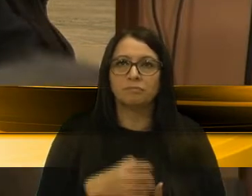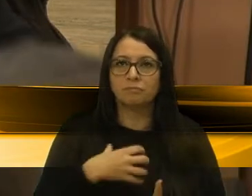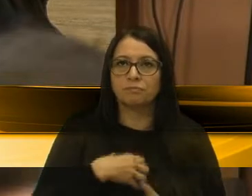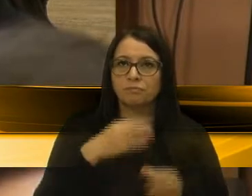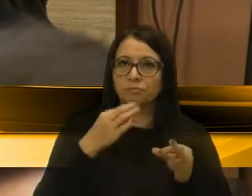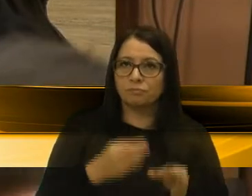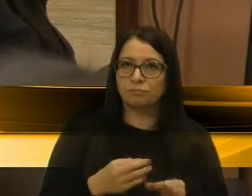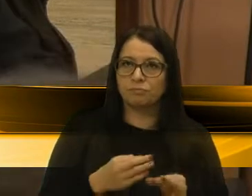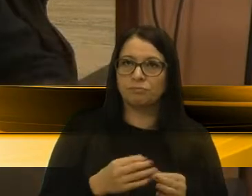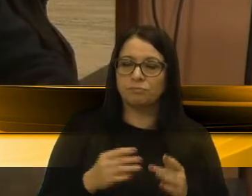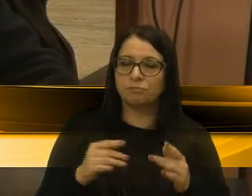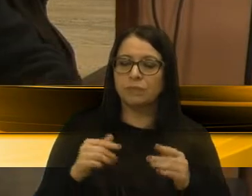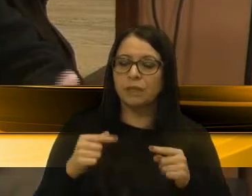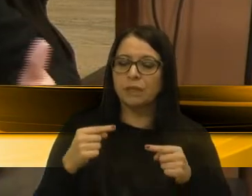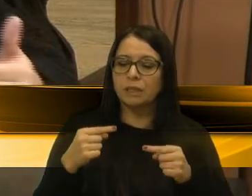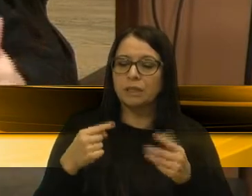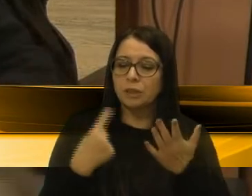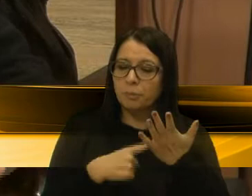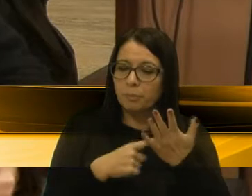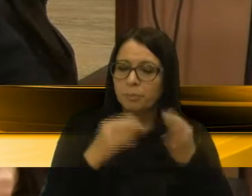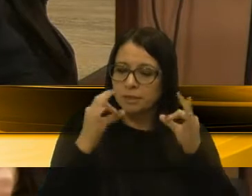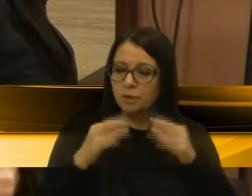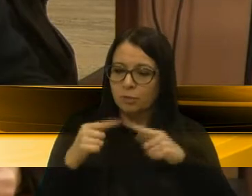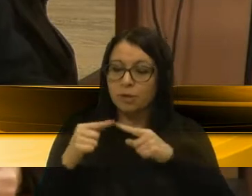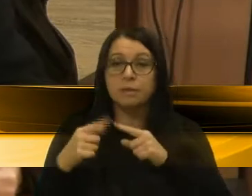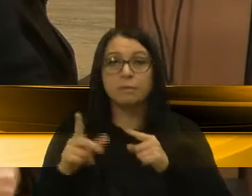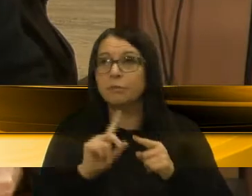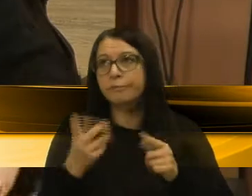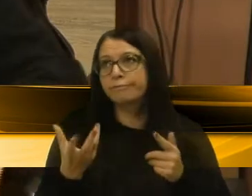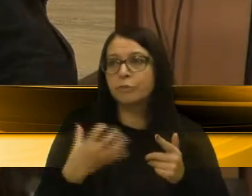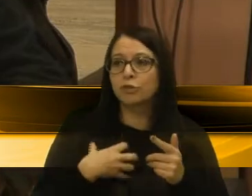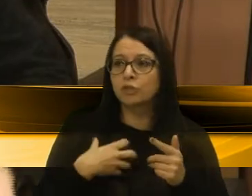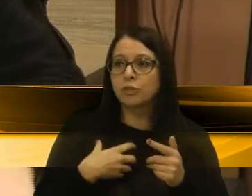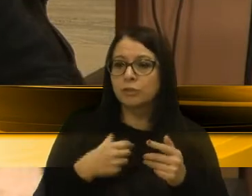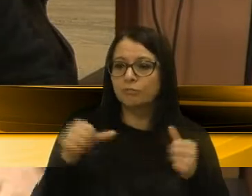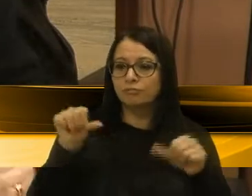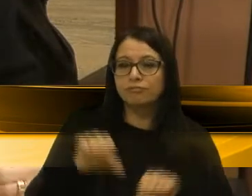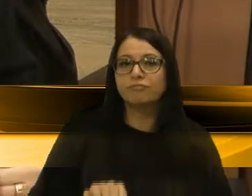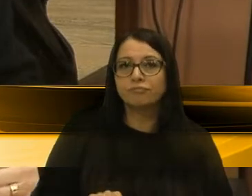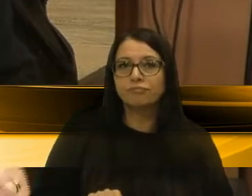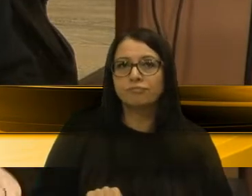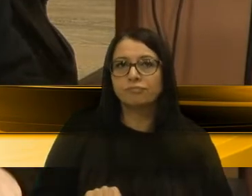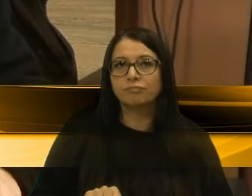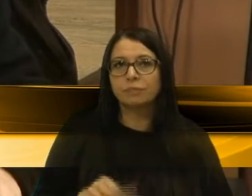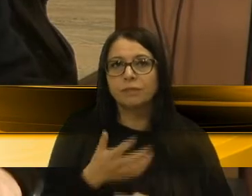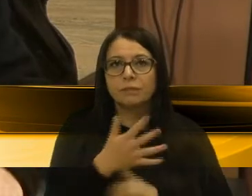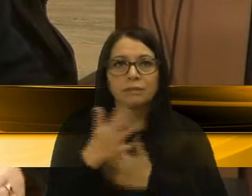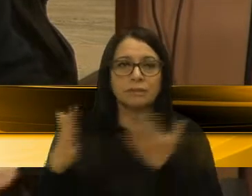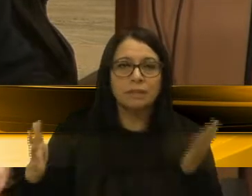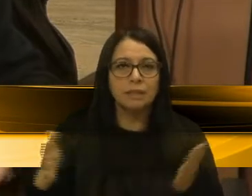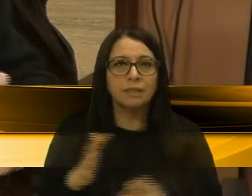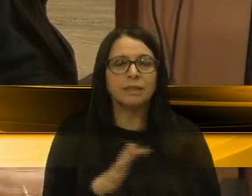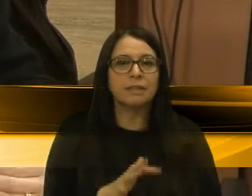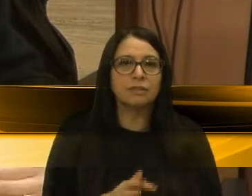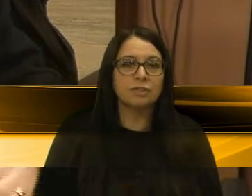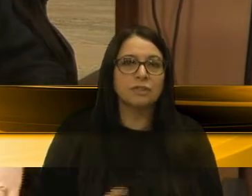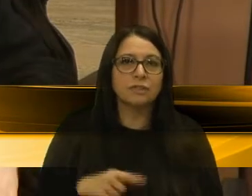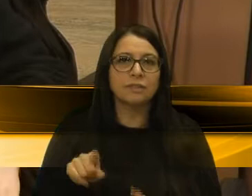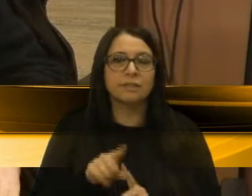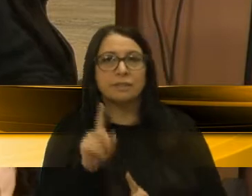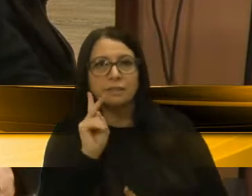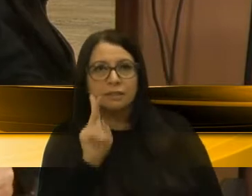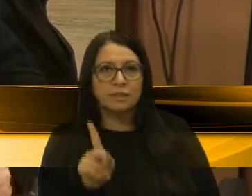correta, coerente, para que não venhamos, de uma certa forma, a degrenir o nosso meio ambiente e fazer com que